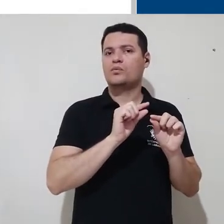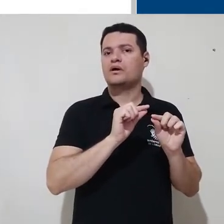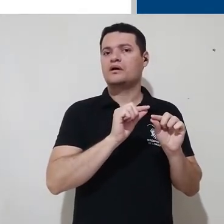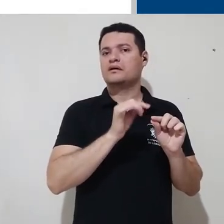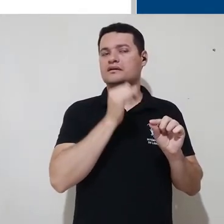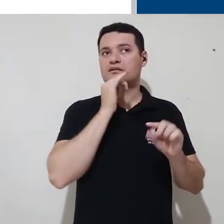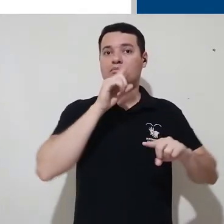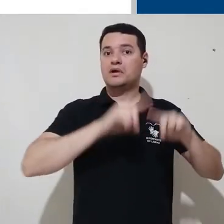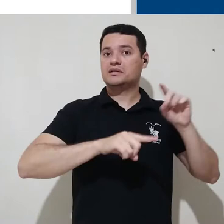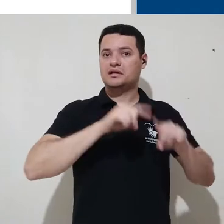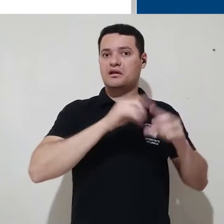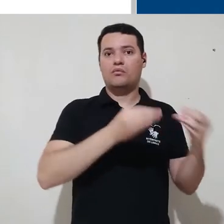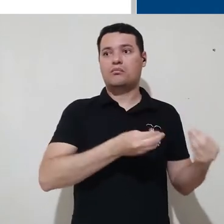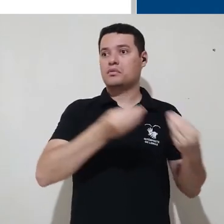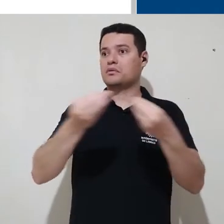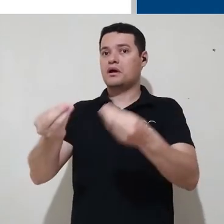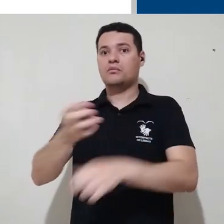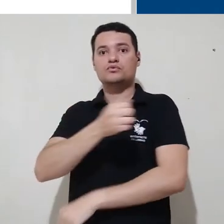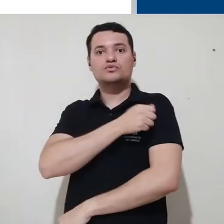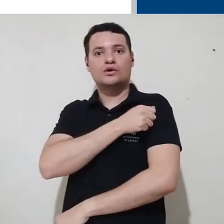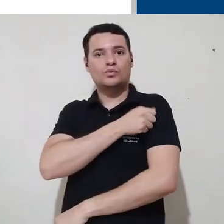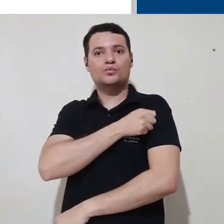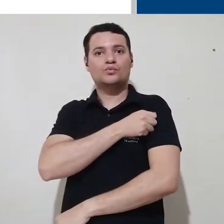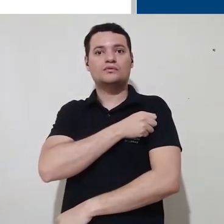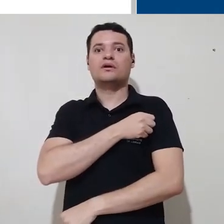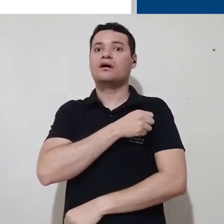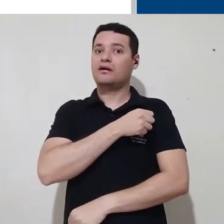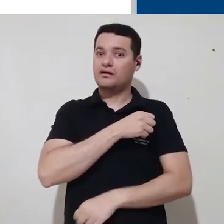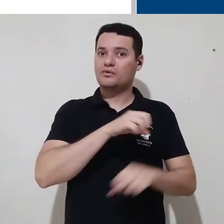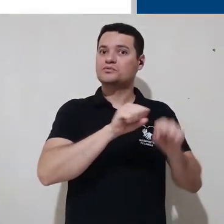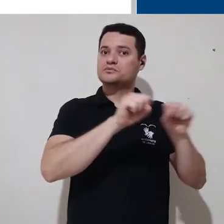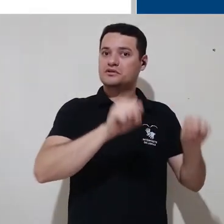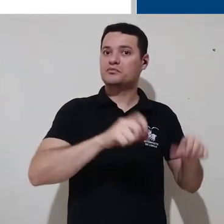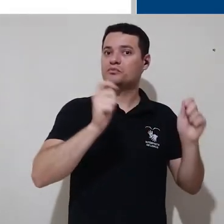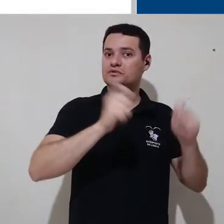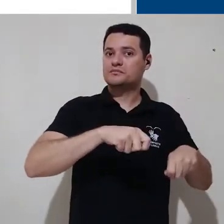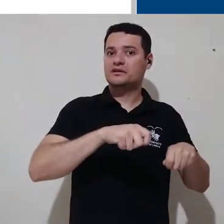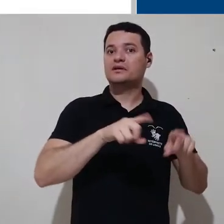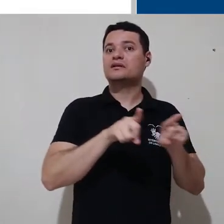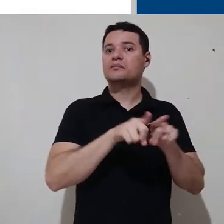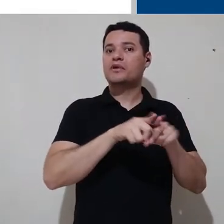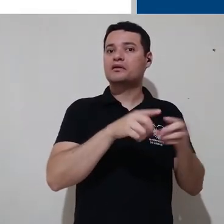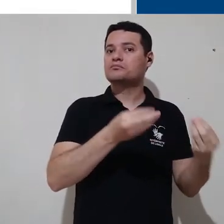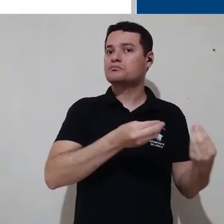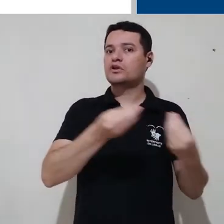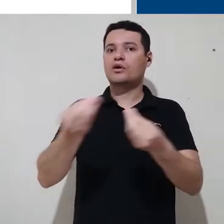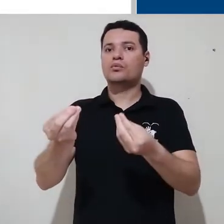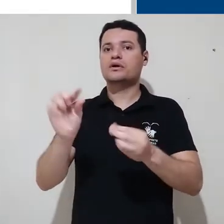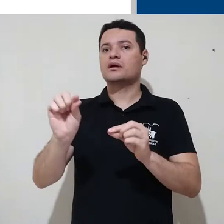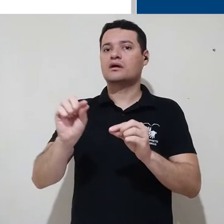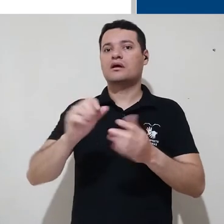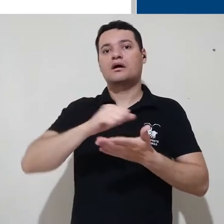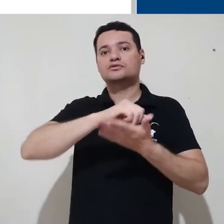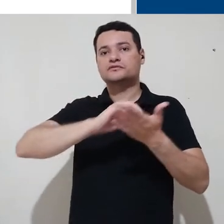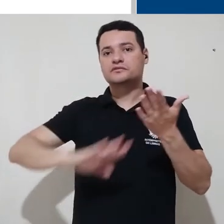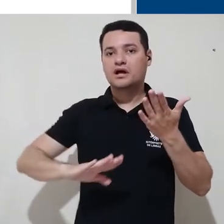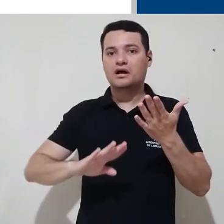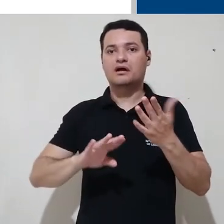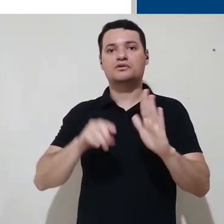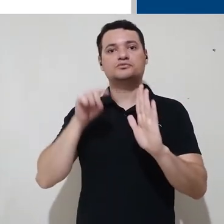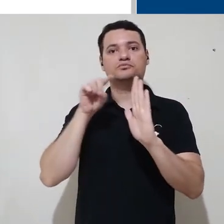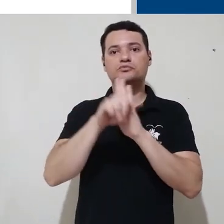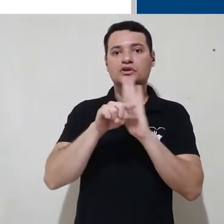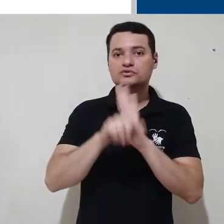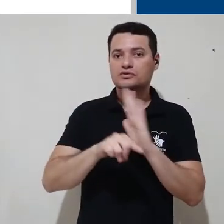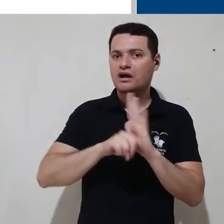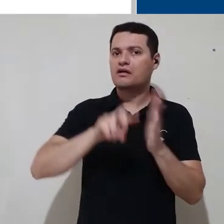disponibilizar material para os alunos, vai oferecer ferramentas como atividades e questionários